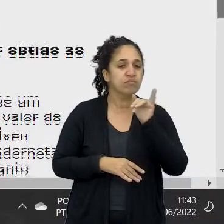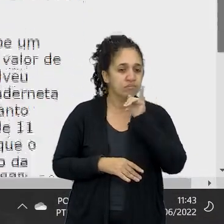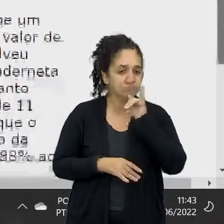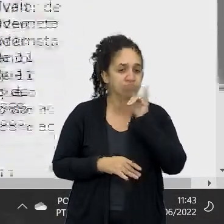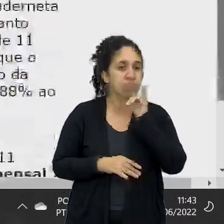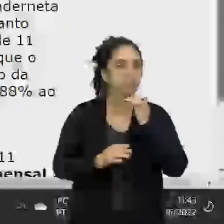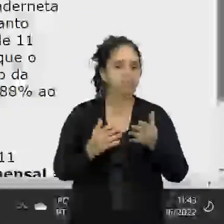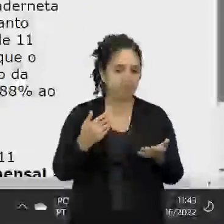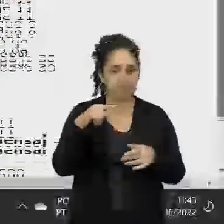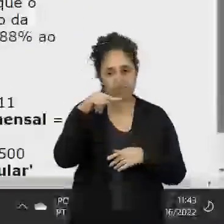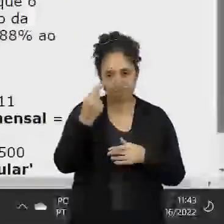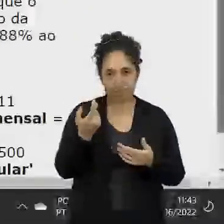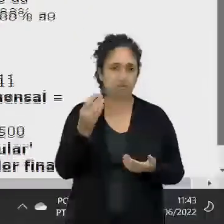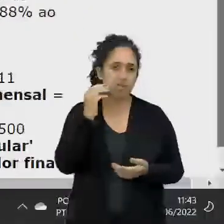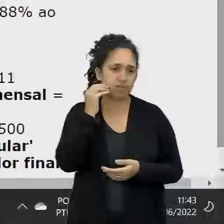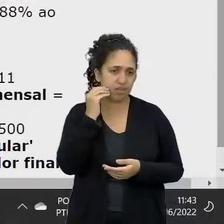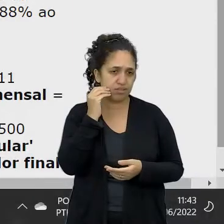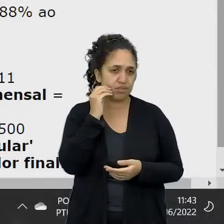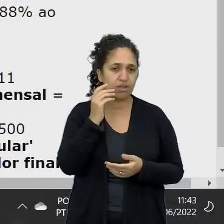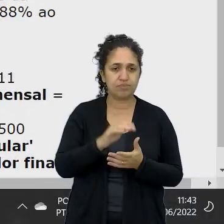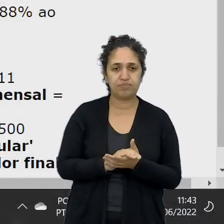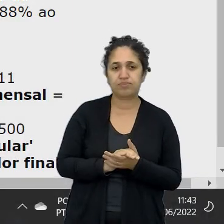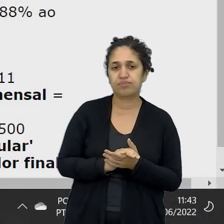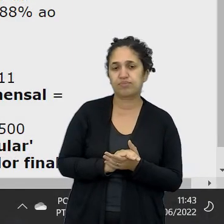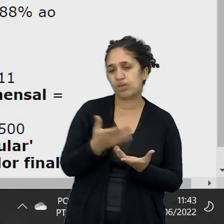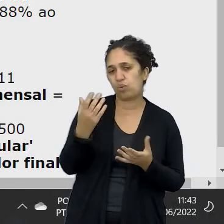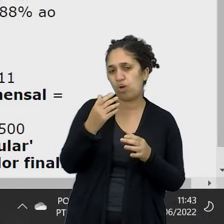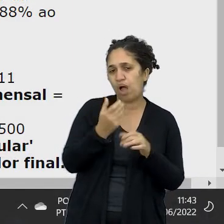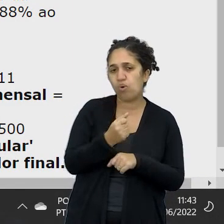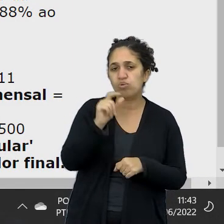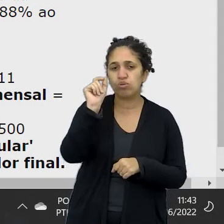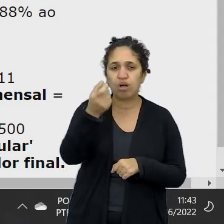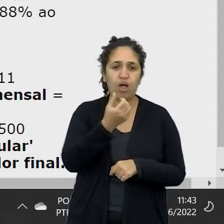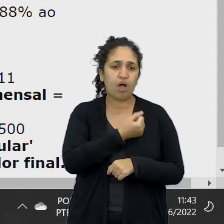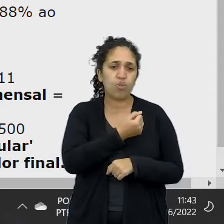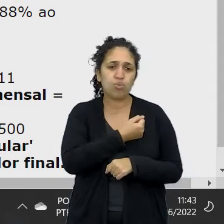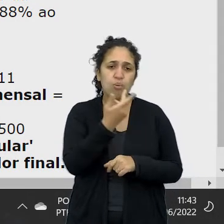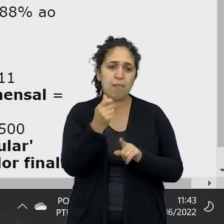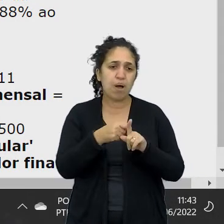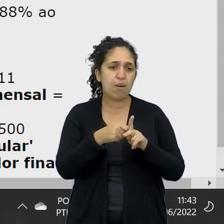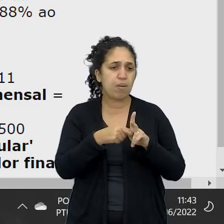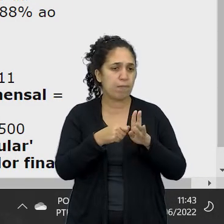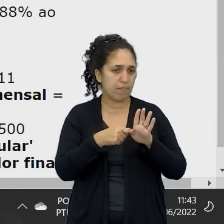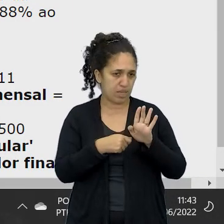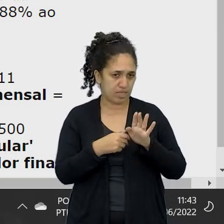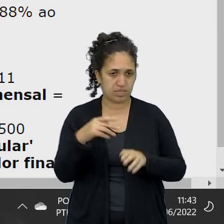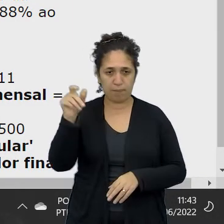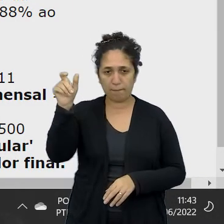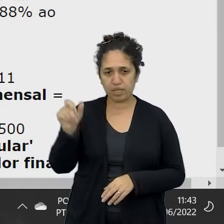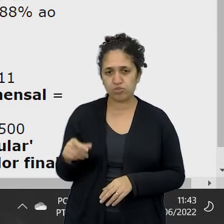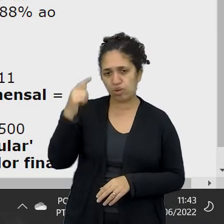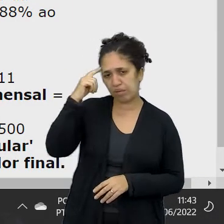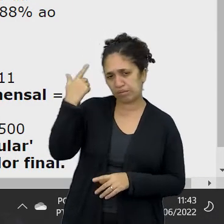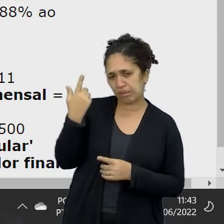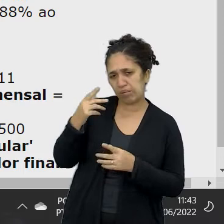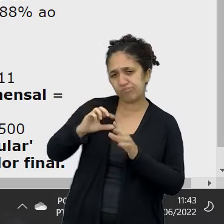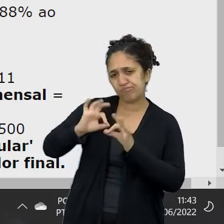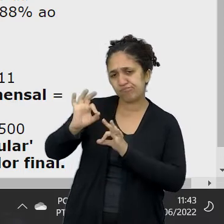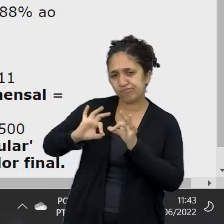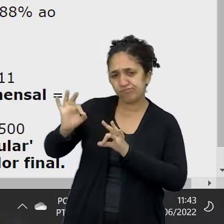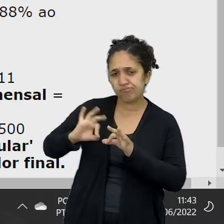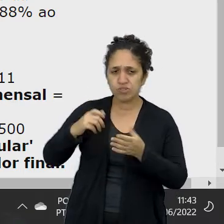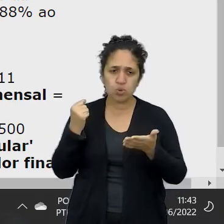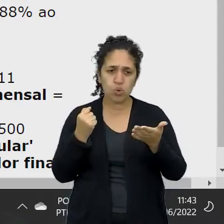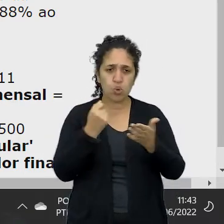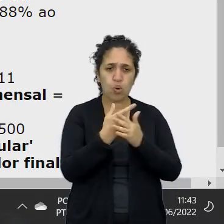começar a a simular. Então, o cálculo, número de meses. Um cidadão está planejando comprar um bem no valor de